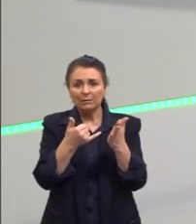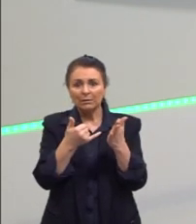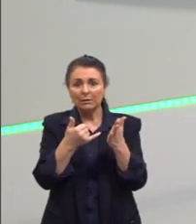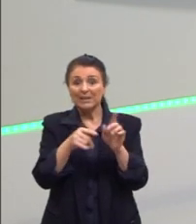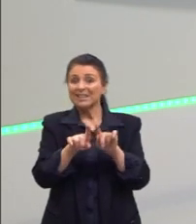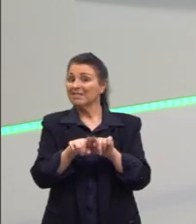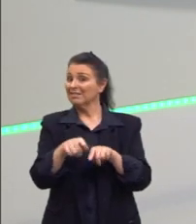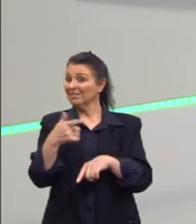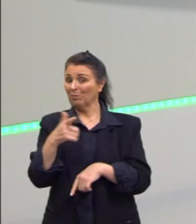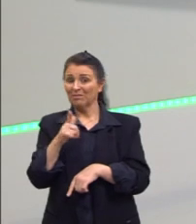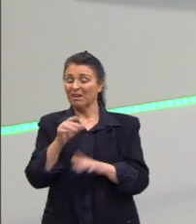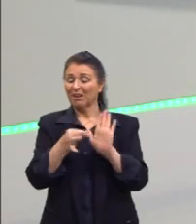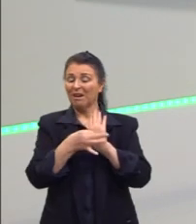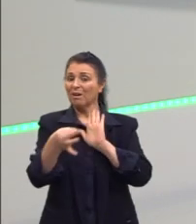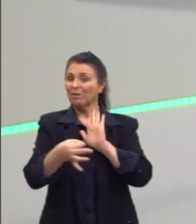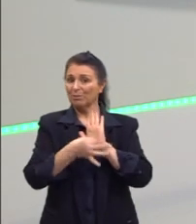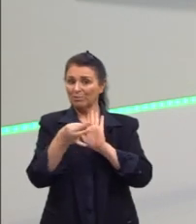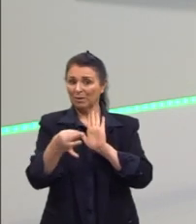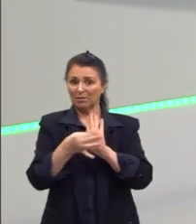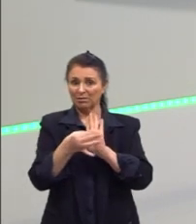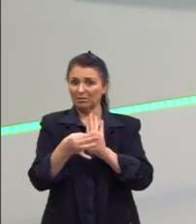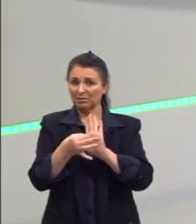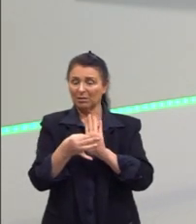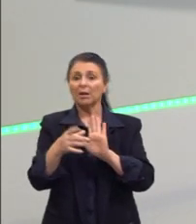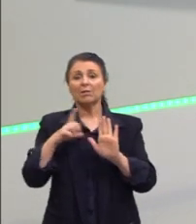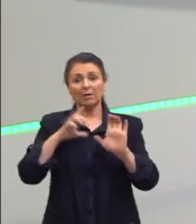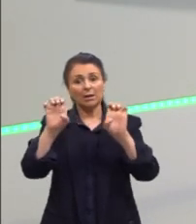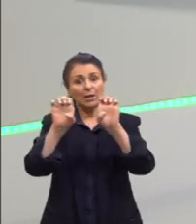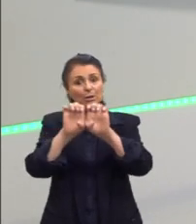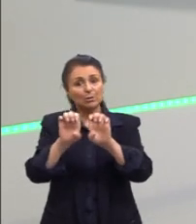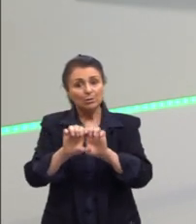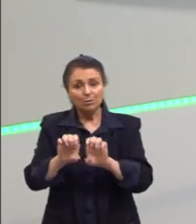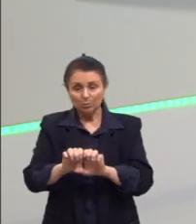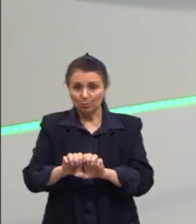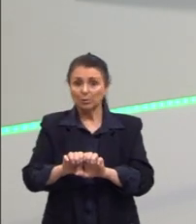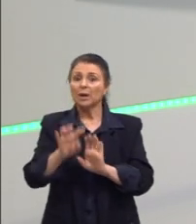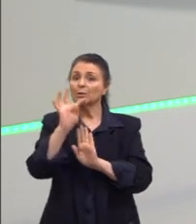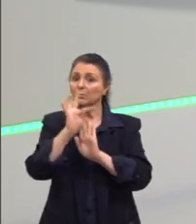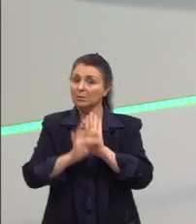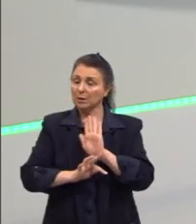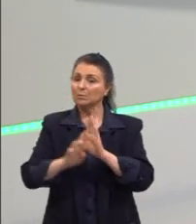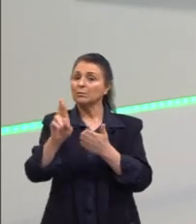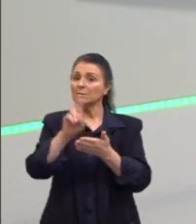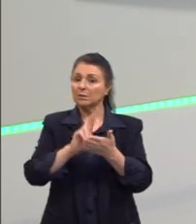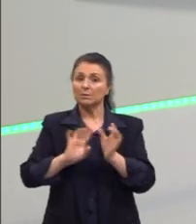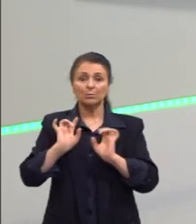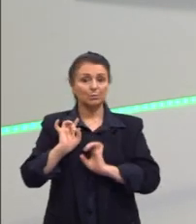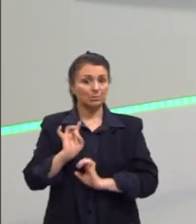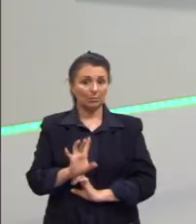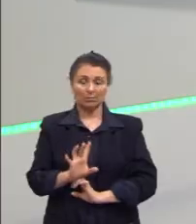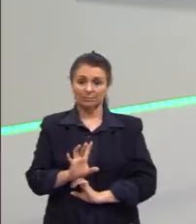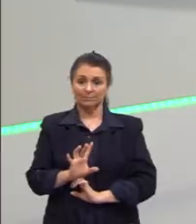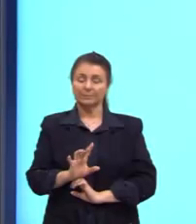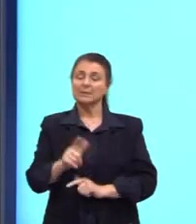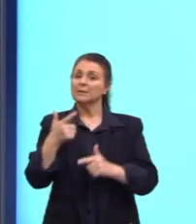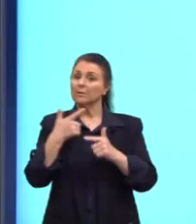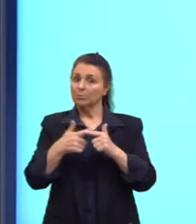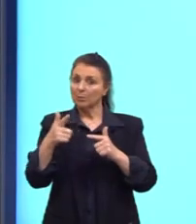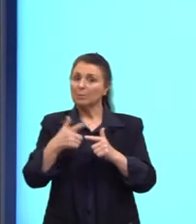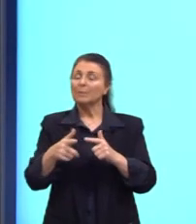argumenta, tu foge da estrutura que é pedida no texto de redação. Então, este é um problema